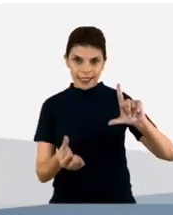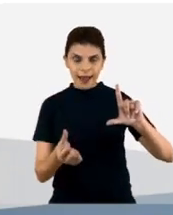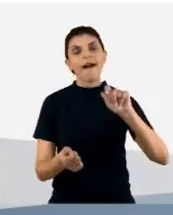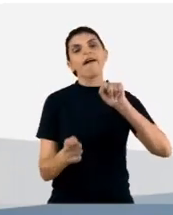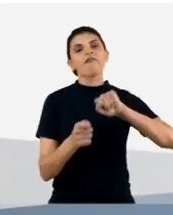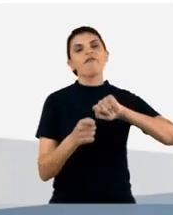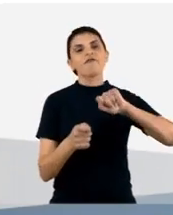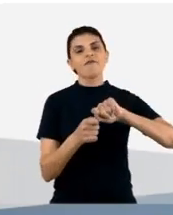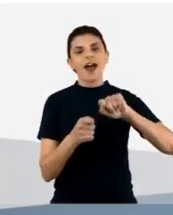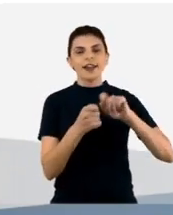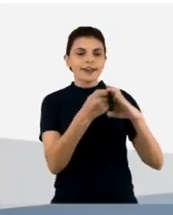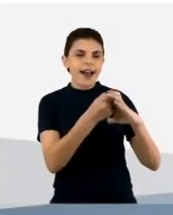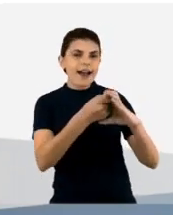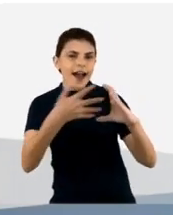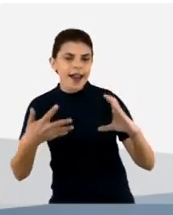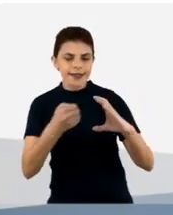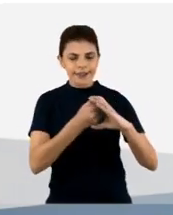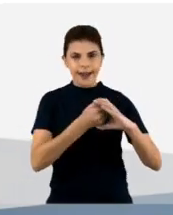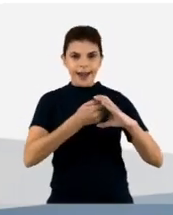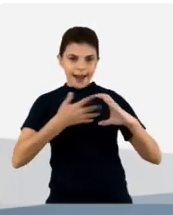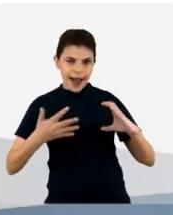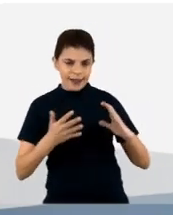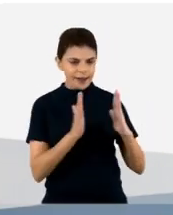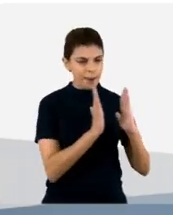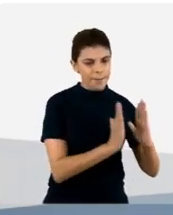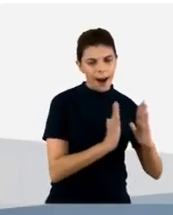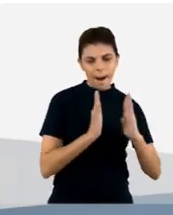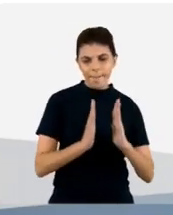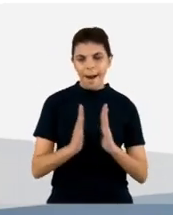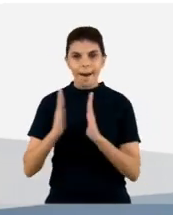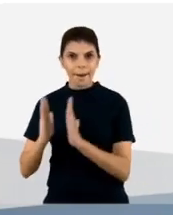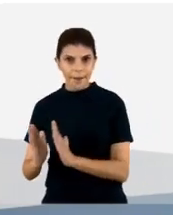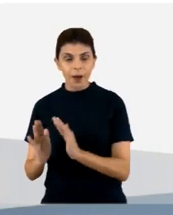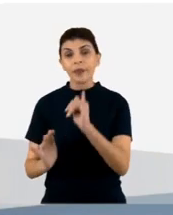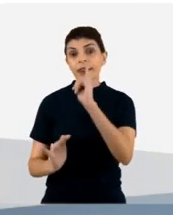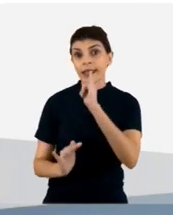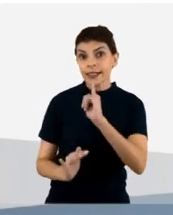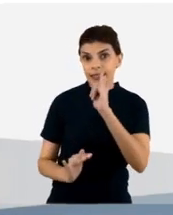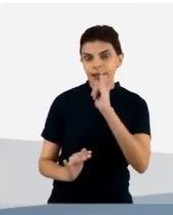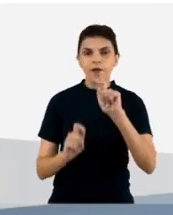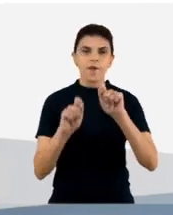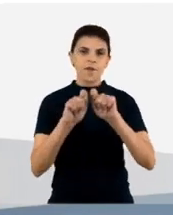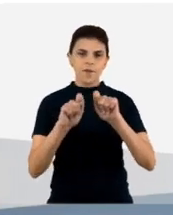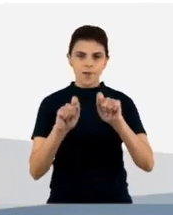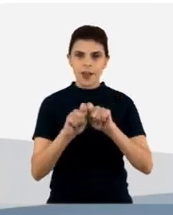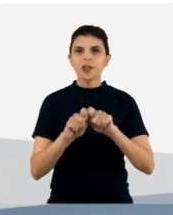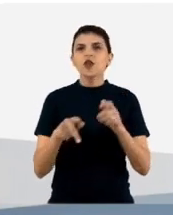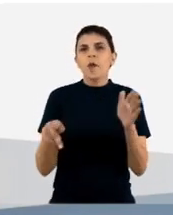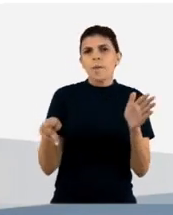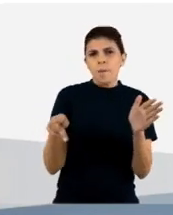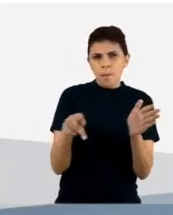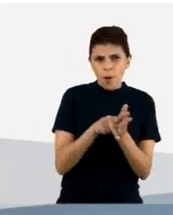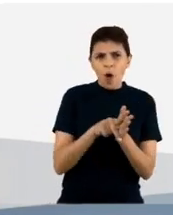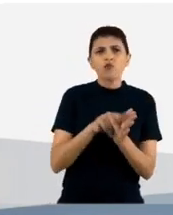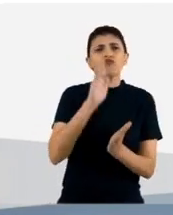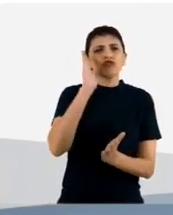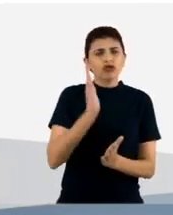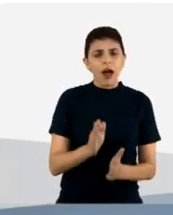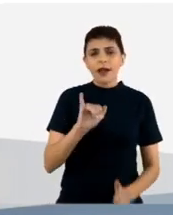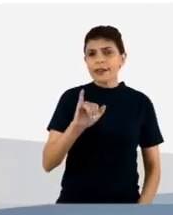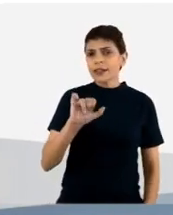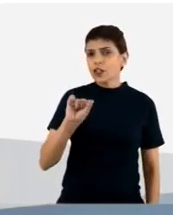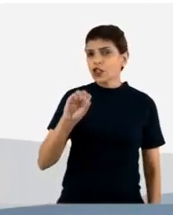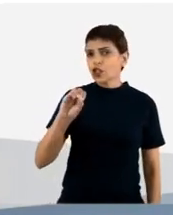realizando as caracterizações desses clones. Então, por exemplo, a gente faz a isotipagem desse anticorpo,